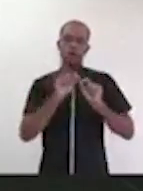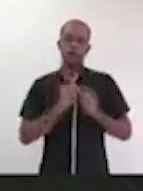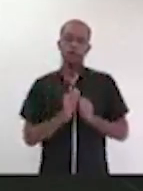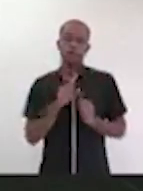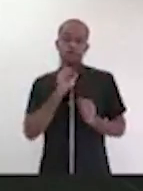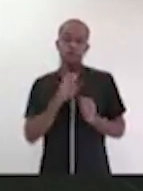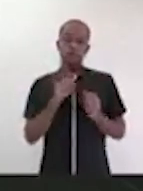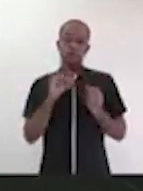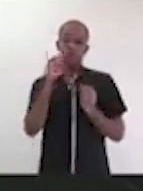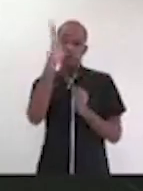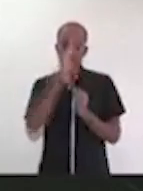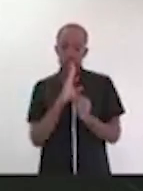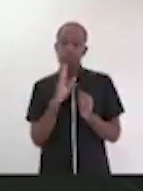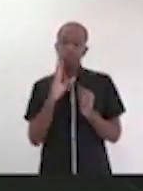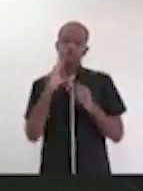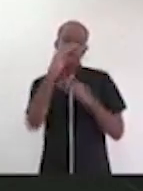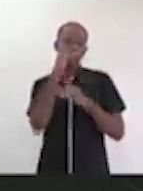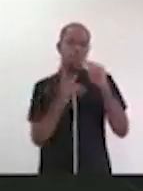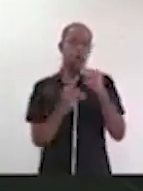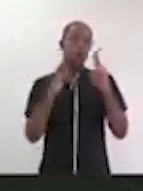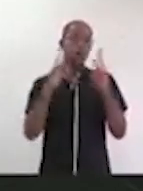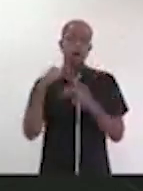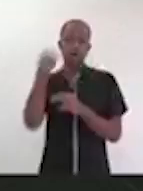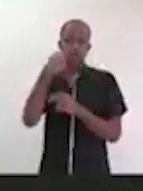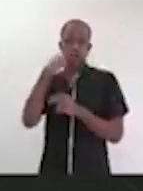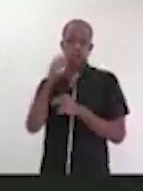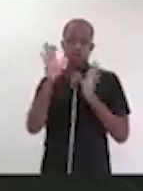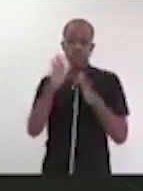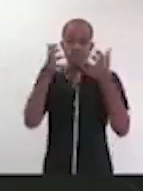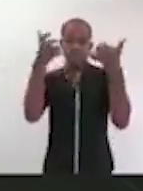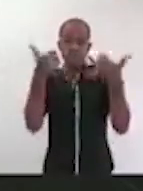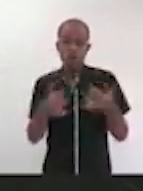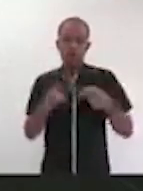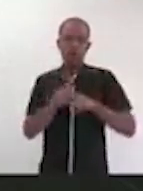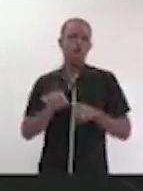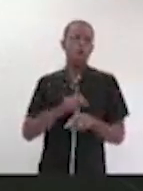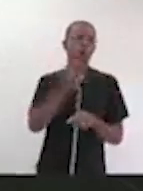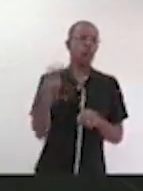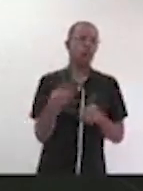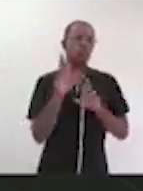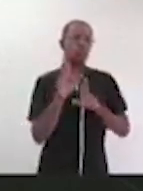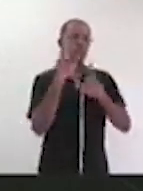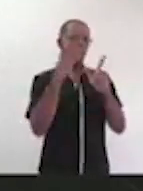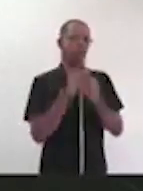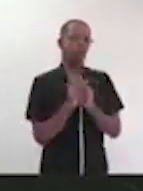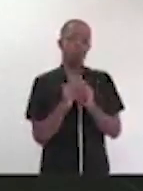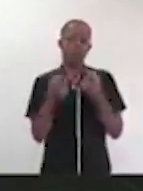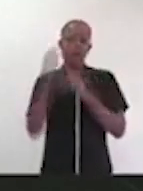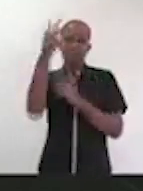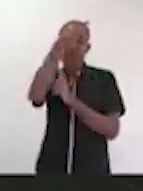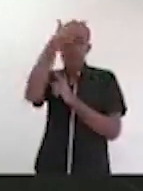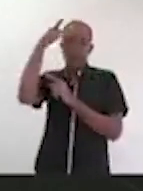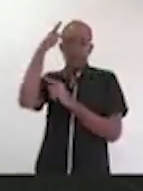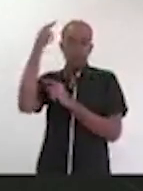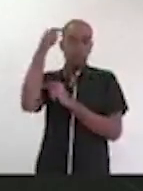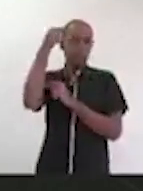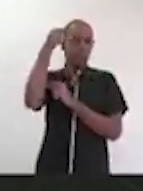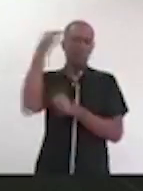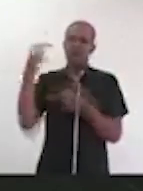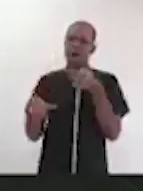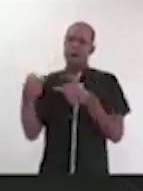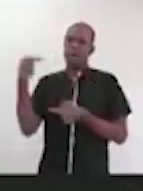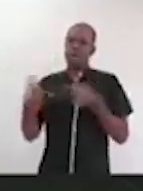como a senadora já trouxe, enquanto as oportunidades forem tão desiguais e as pessoas não acharem que aquela política está a serviço